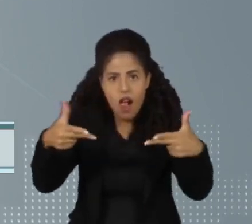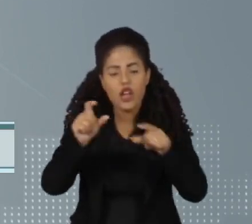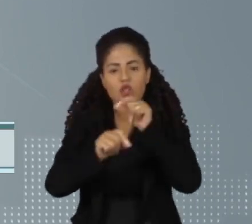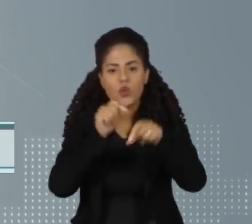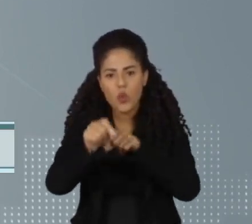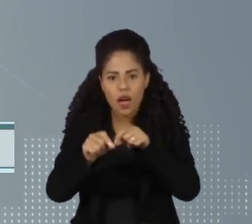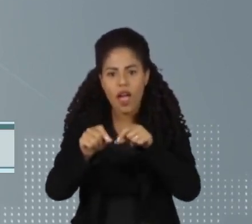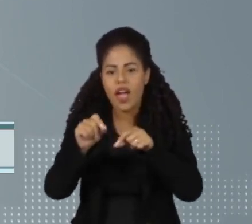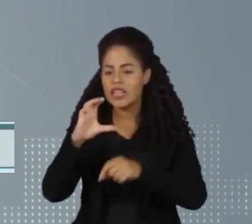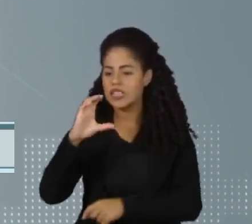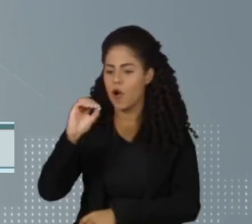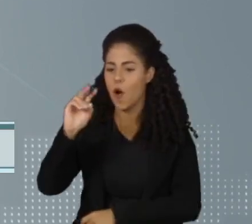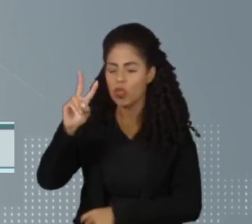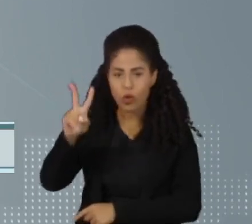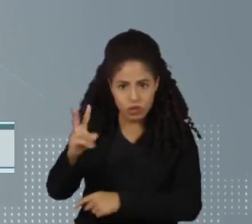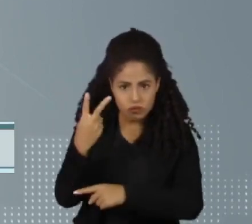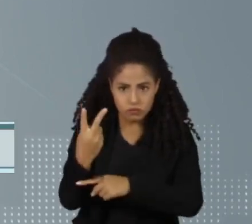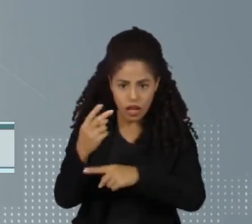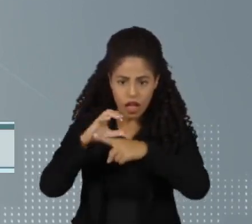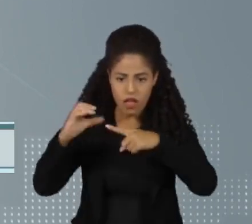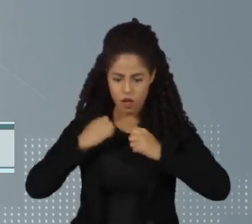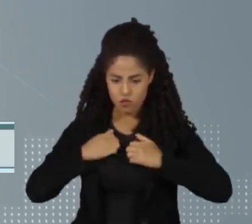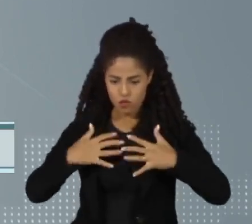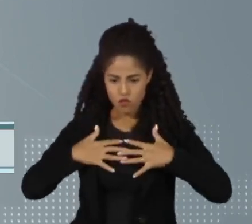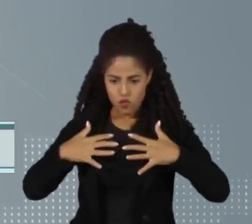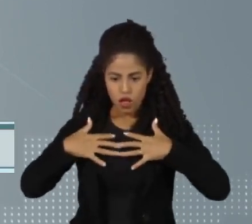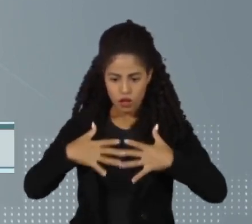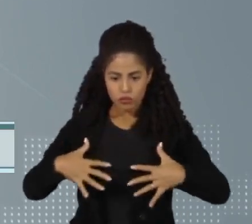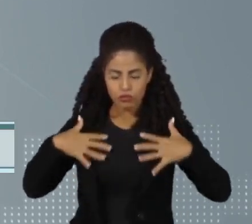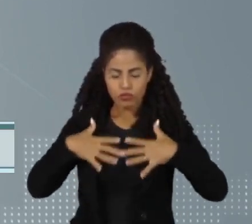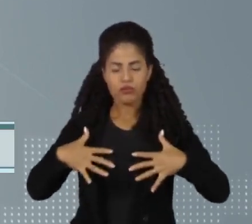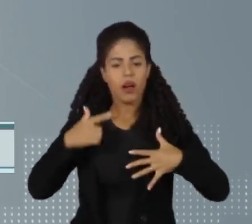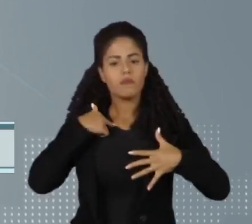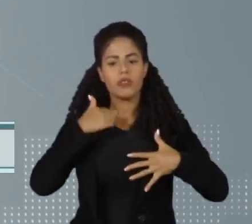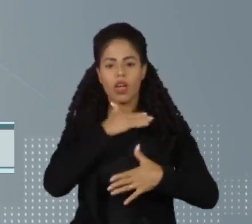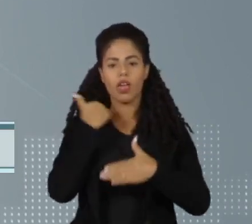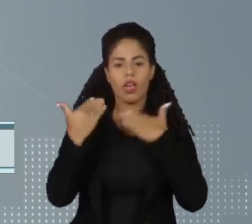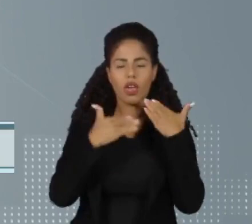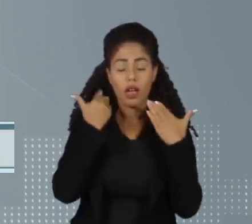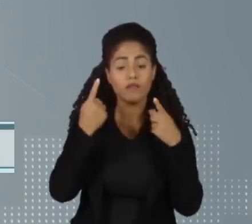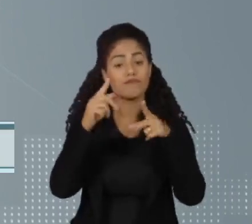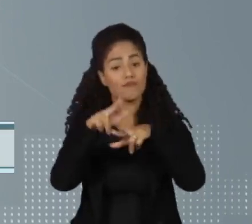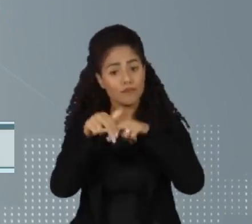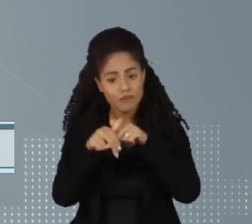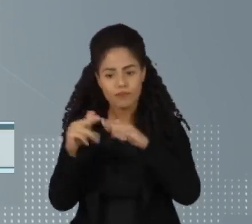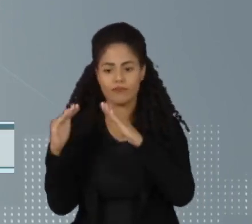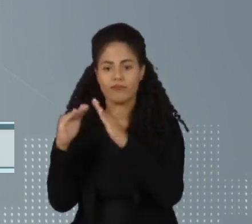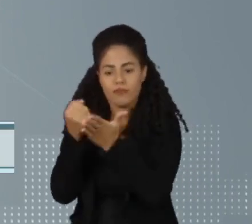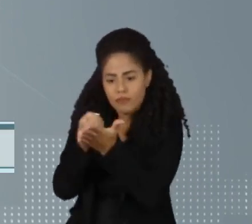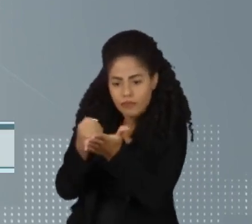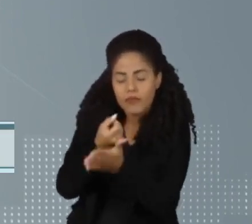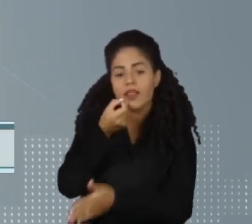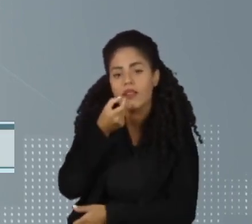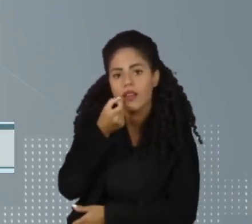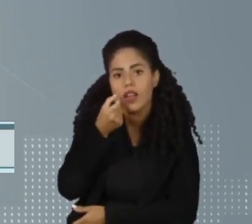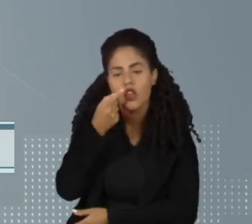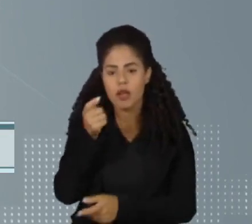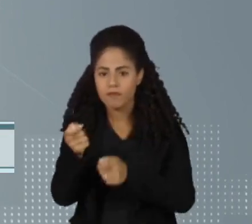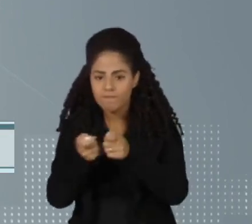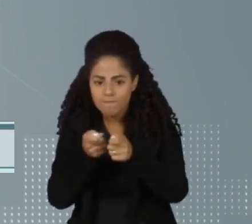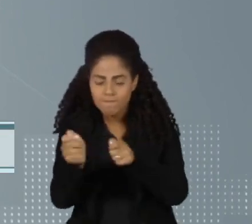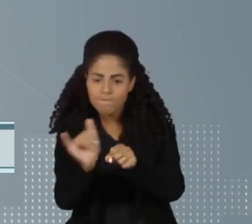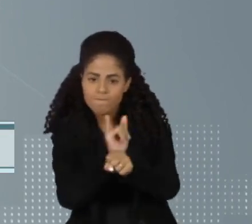carbono para causar embolia pulmonar no público. Com isso, as farmacêuticas estariam pondo em prática um plano de